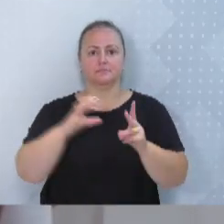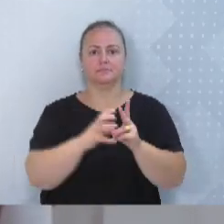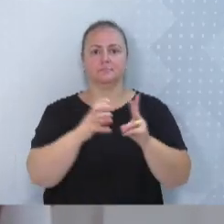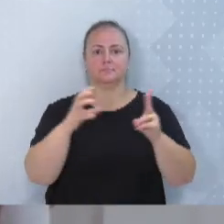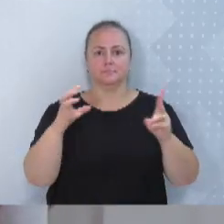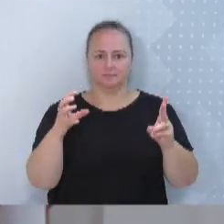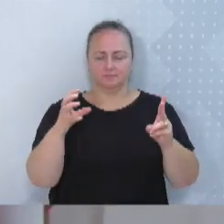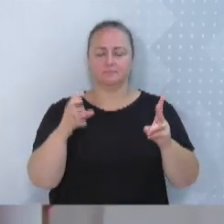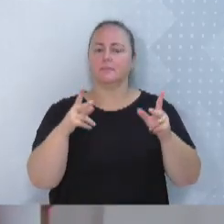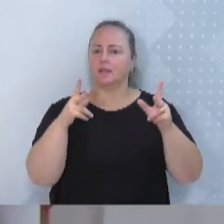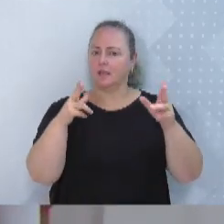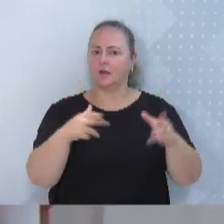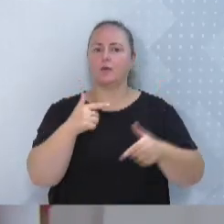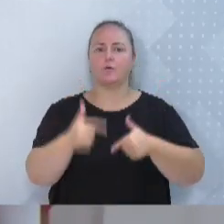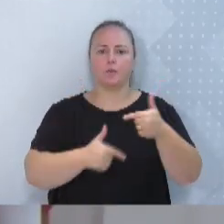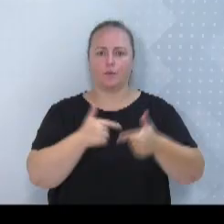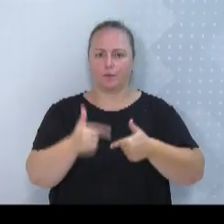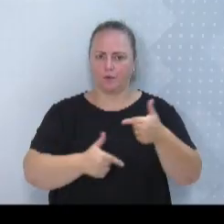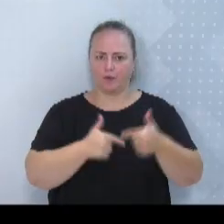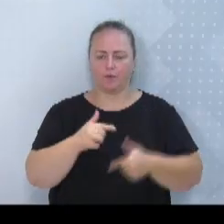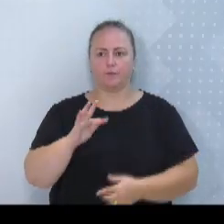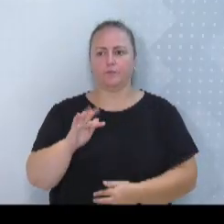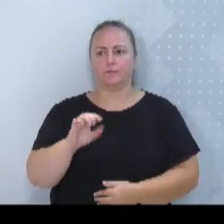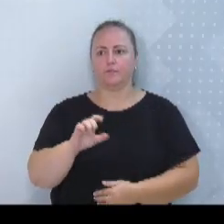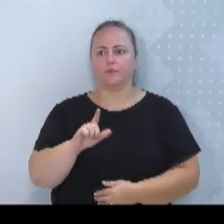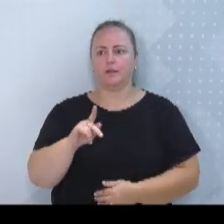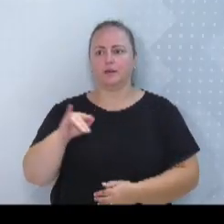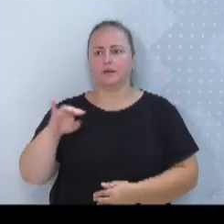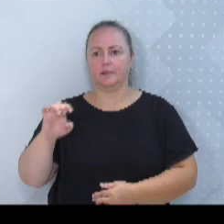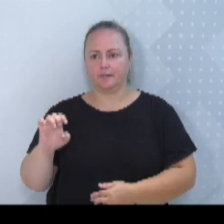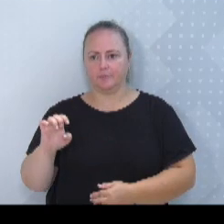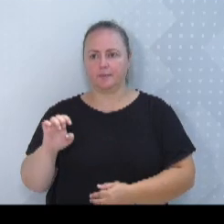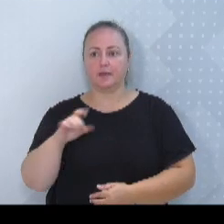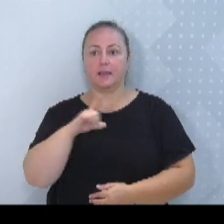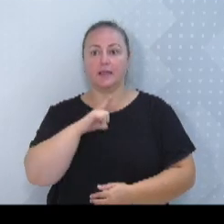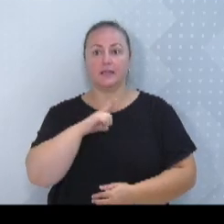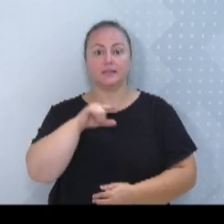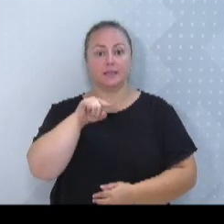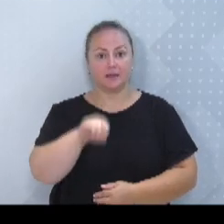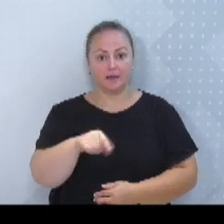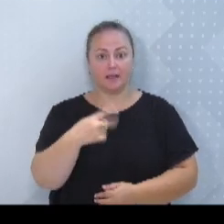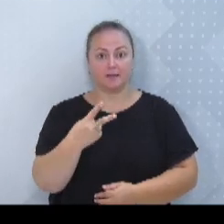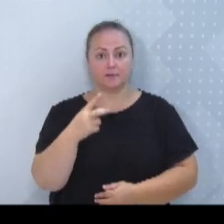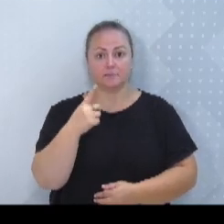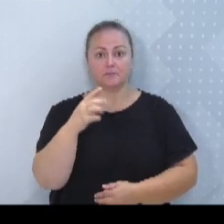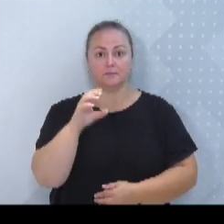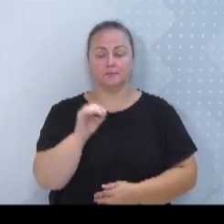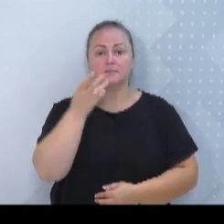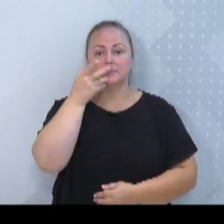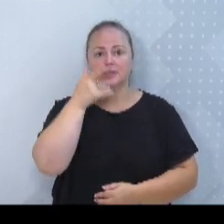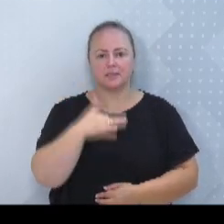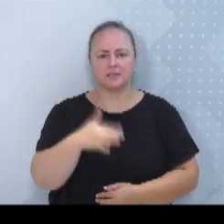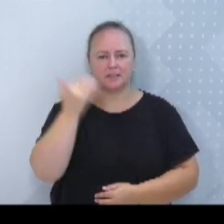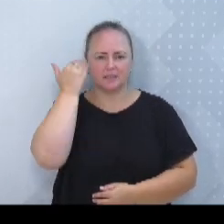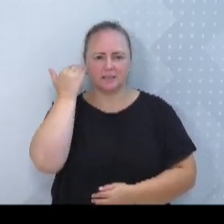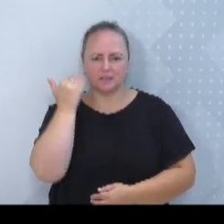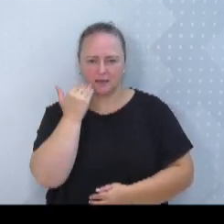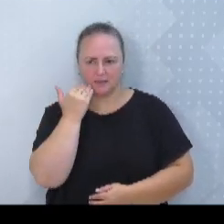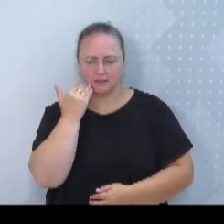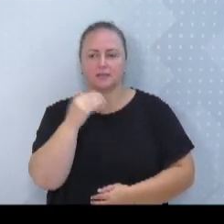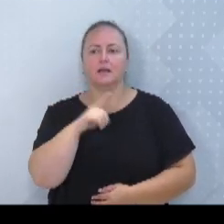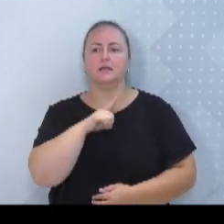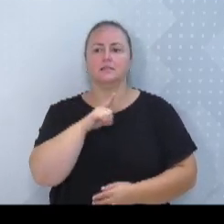realiza o mesmo serviço, só que lá eles atendem 210 crianças e adolescentes e têm uma